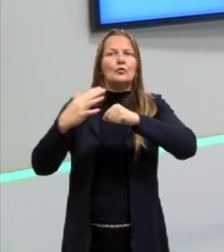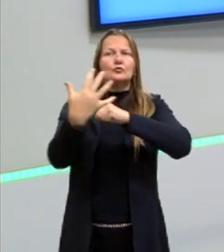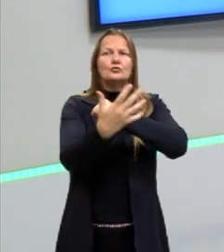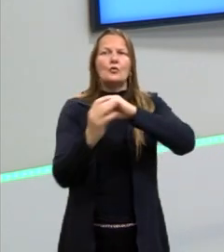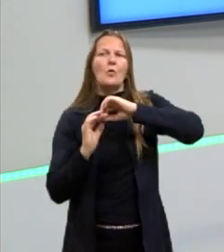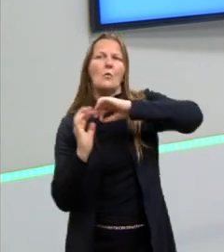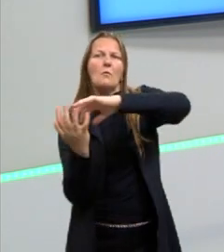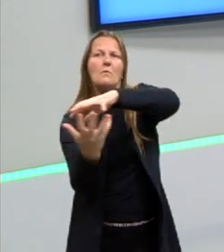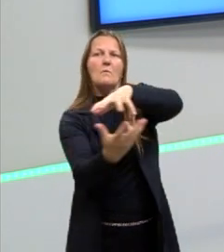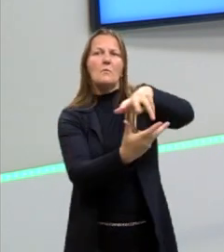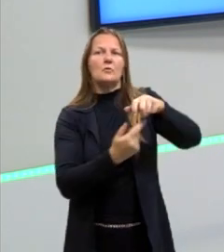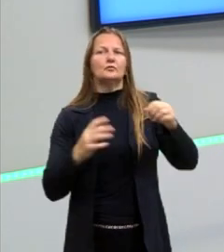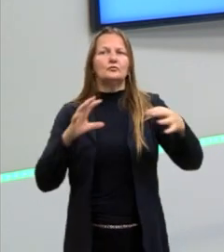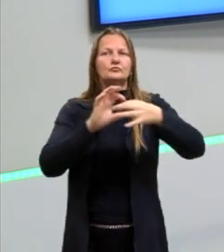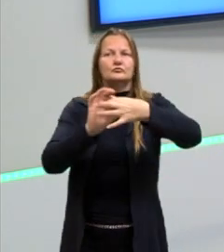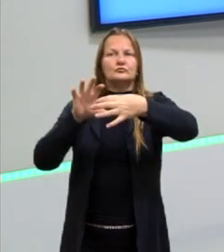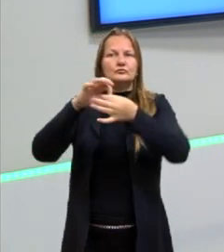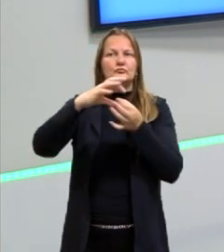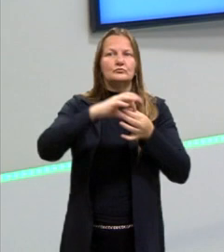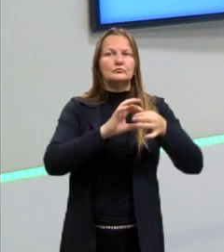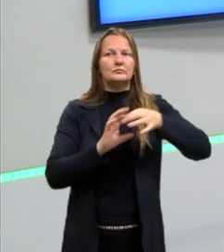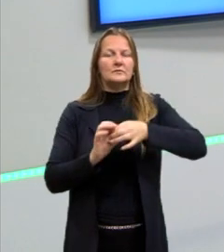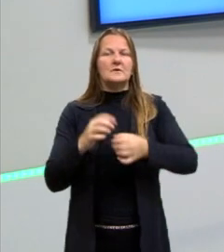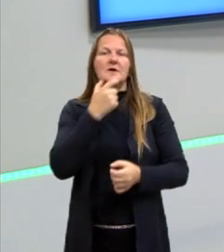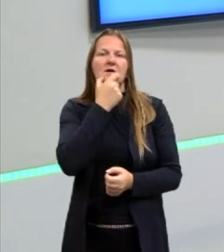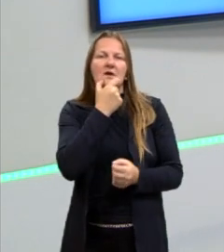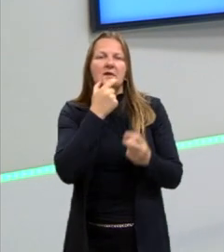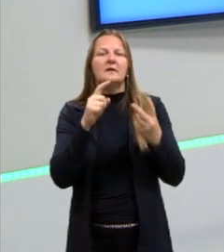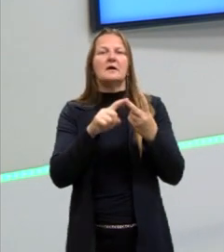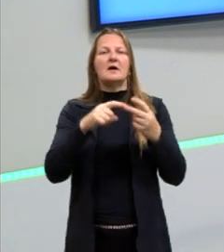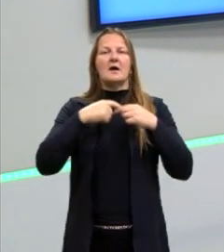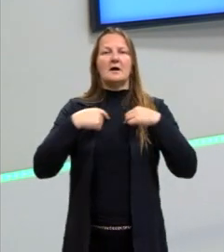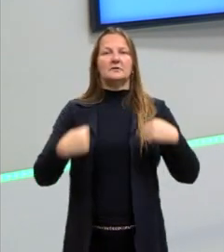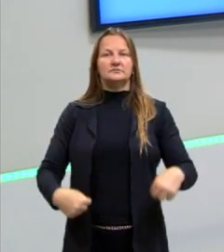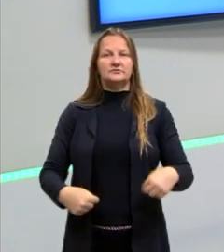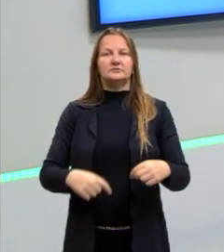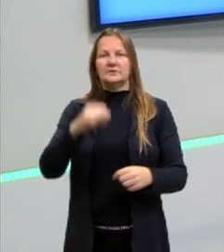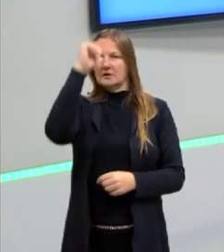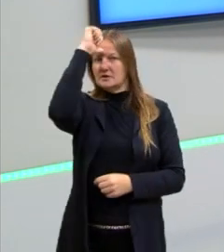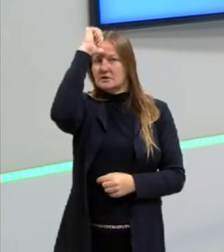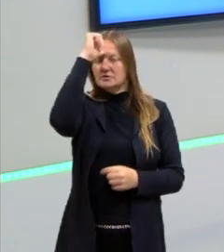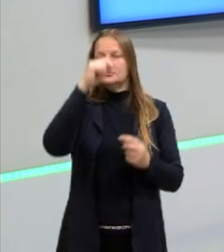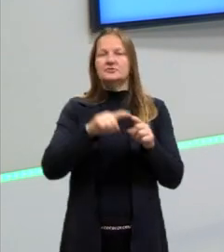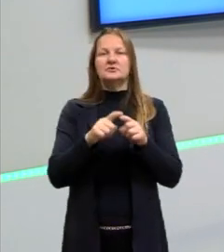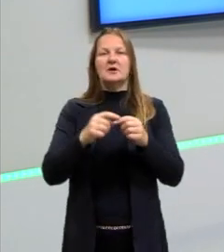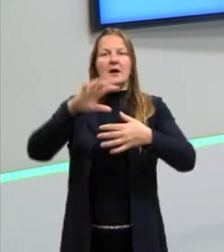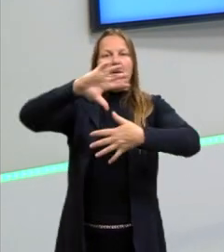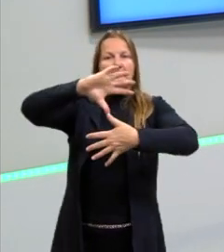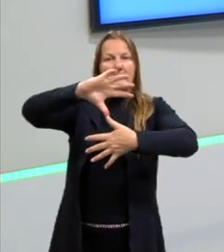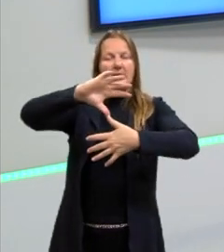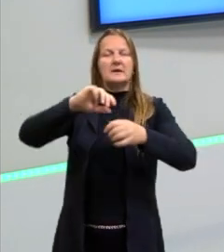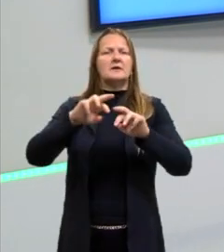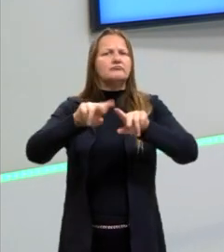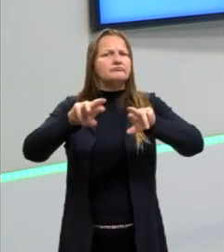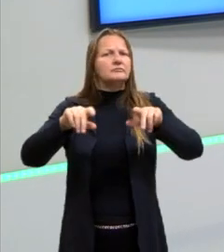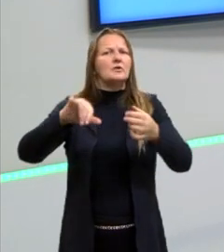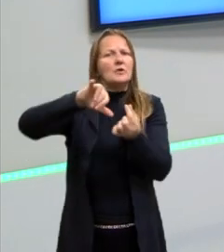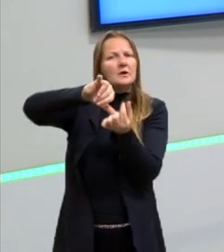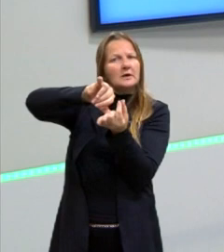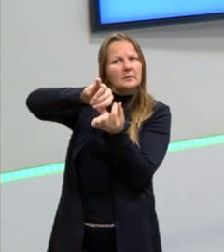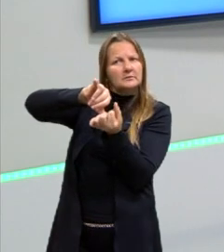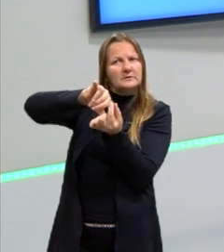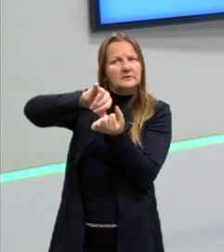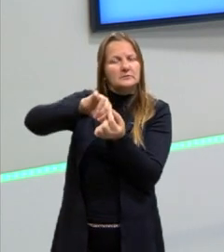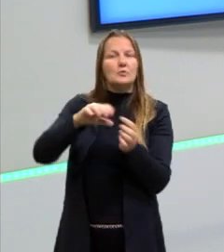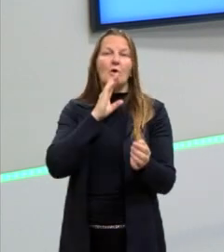conectava essas regiões tão distantes, como a Inglaterra, a China, a Índia, a América. Esse capitalismo aí que a